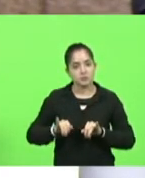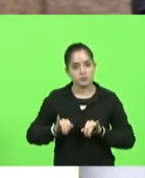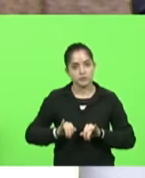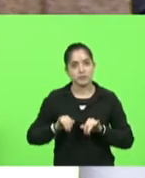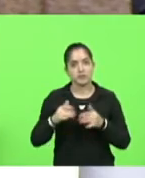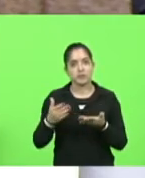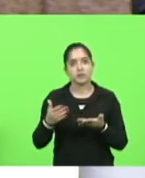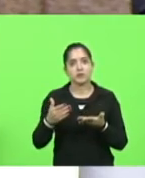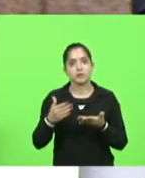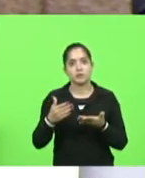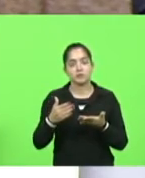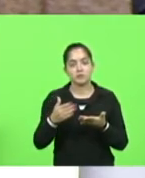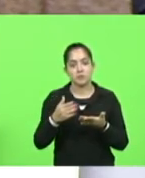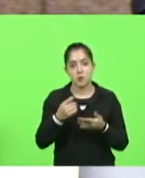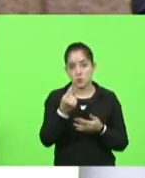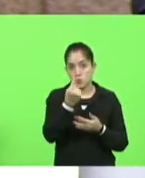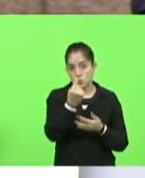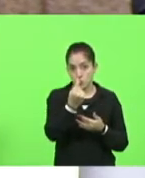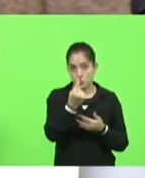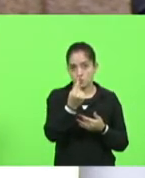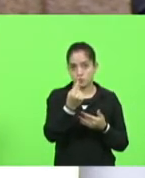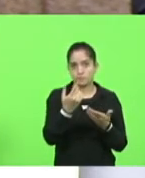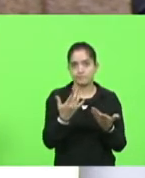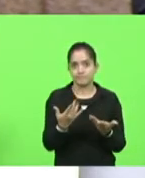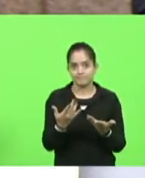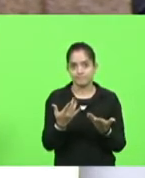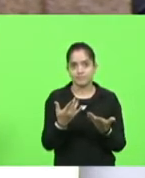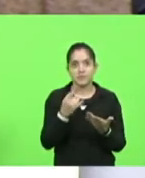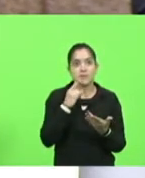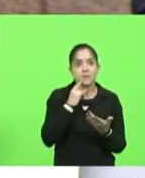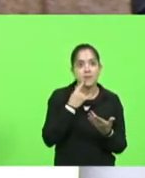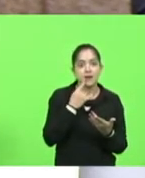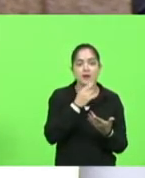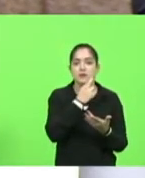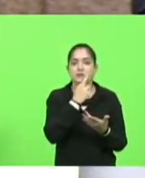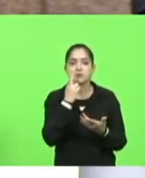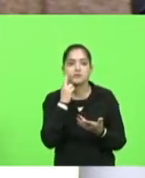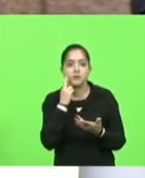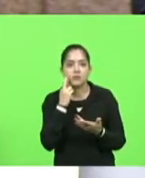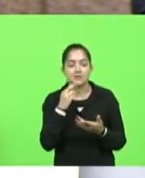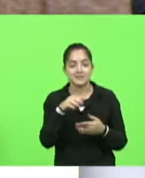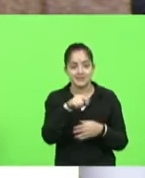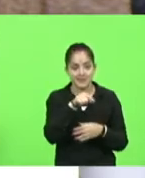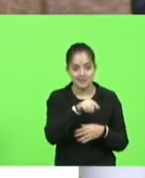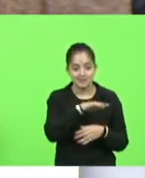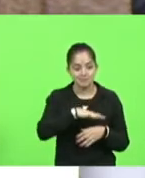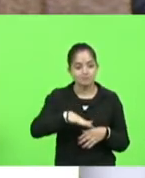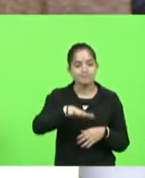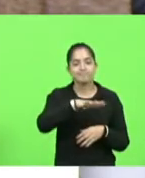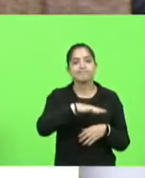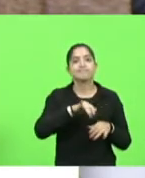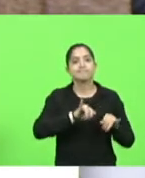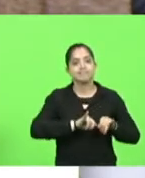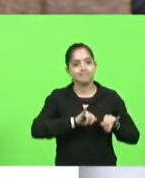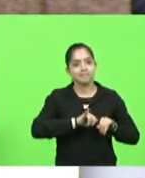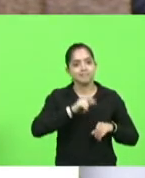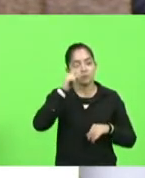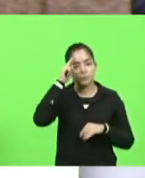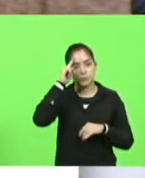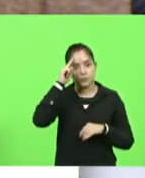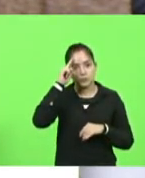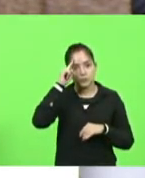setor em específico o setor de bares e restaurantes. Esse setor está sofrendo dia após dia